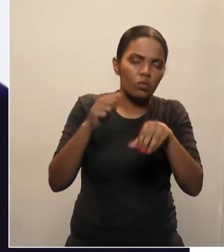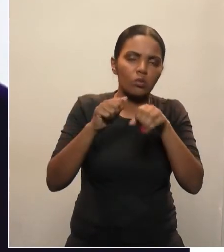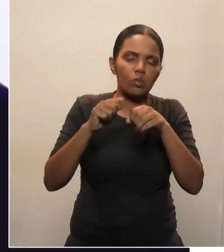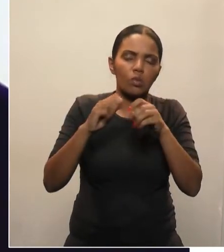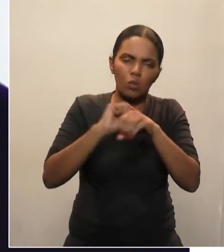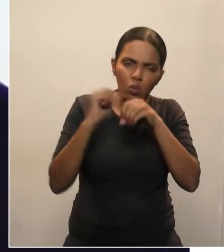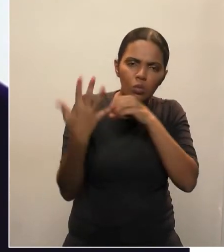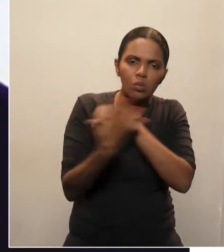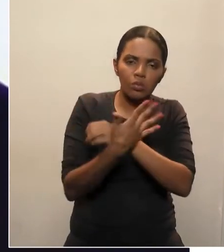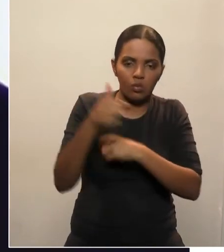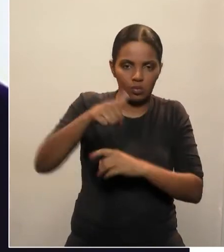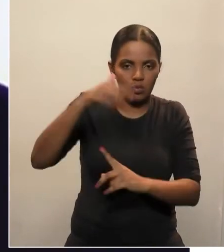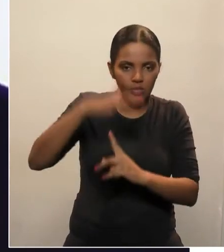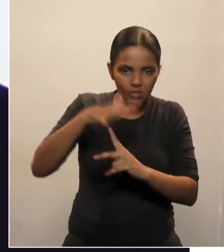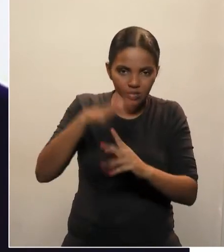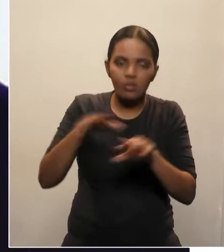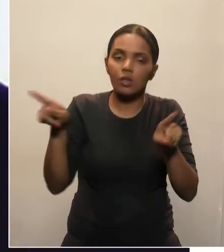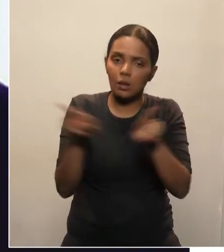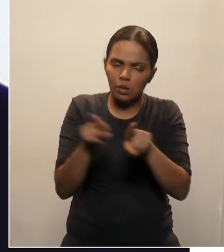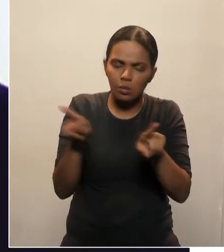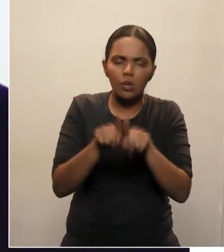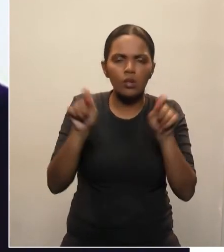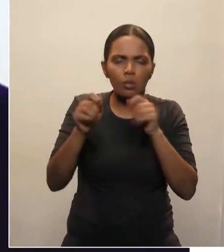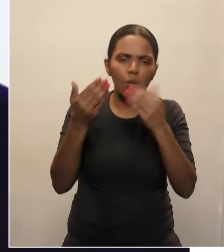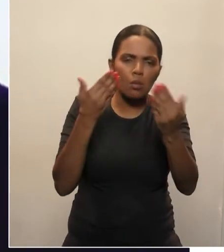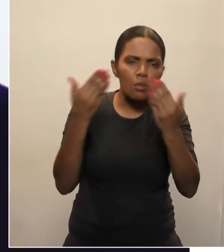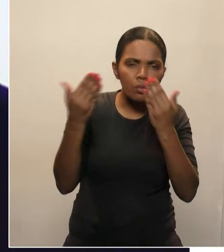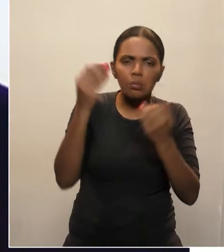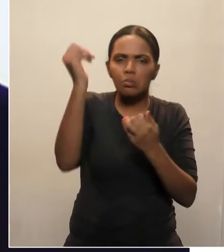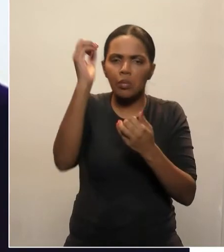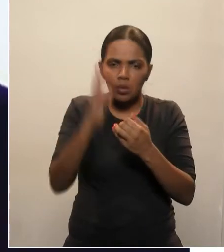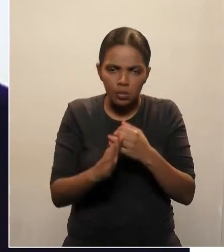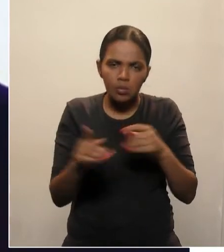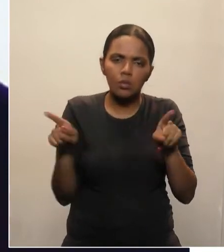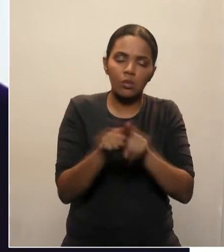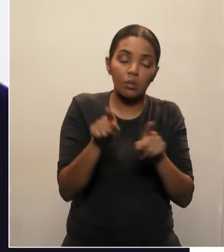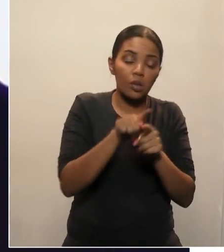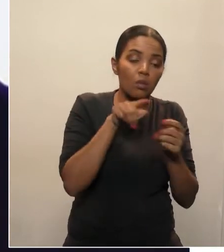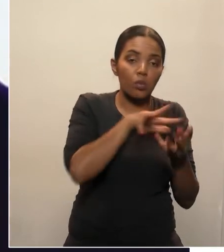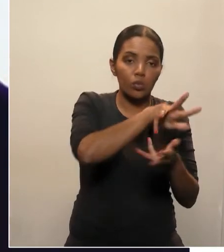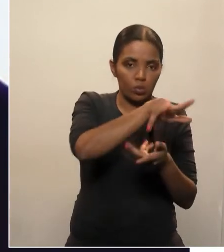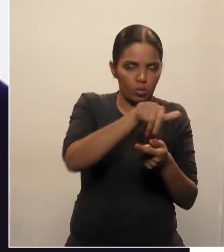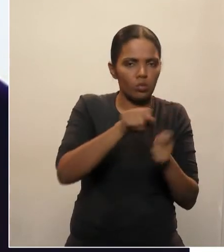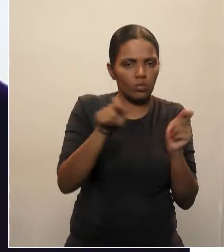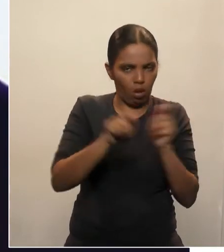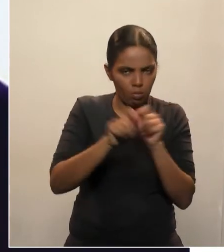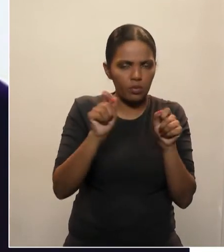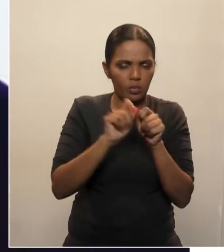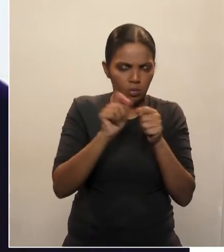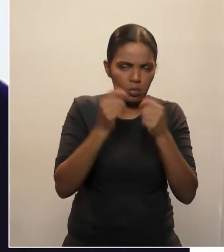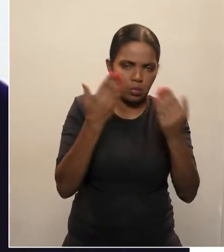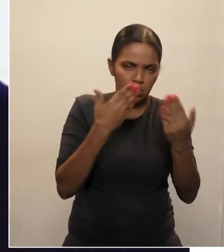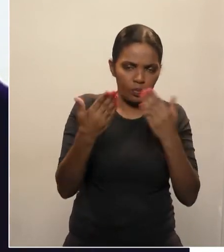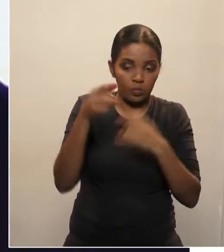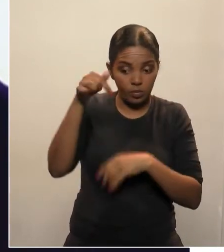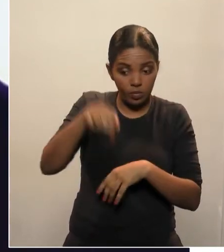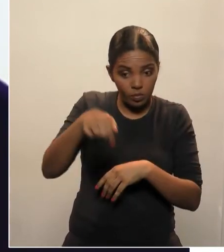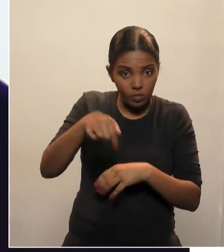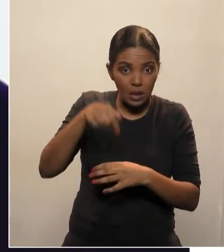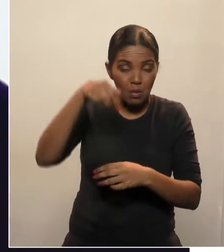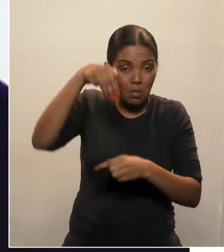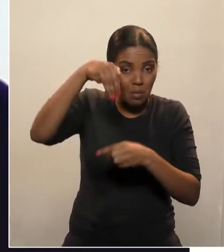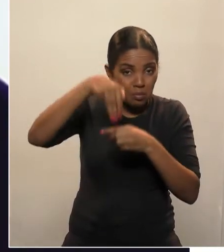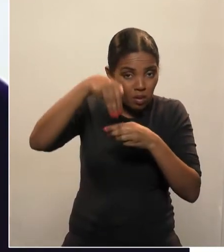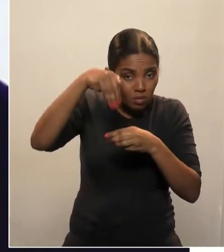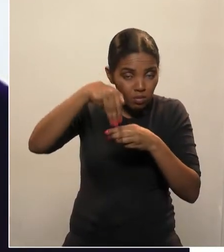também comparando a evolução da epidemia no Brasil e outros países do mundo. Aqui, em Maringaia, a nossa